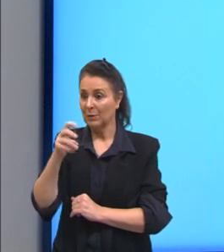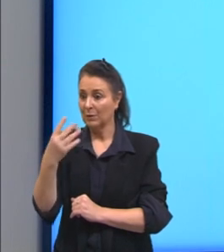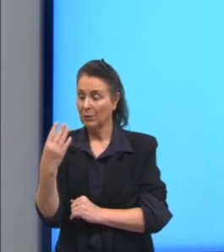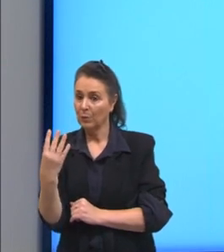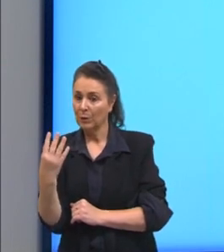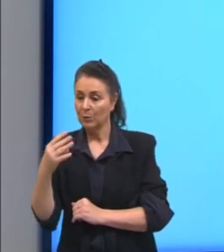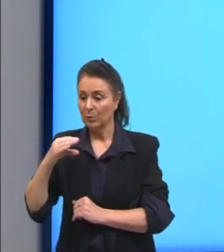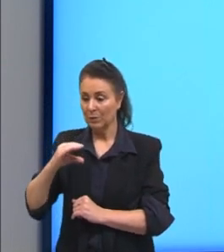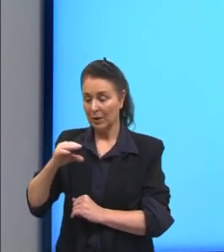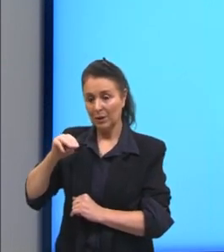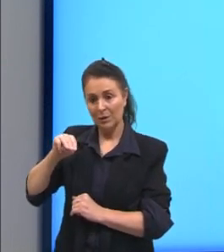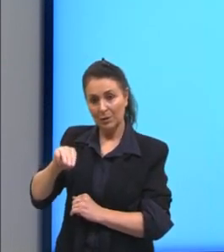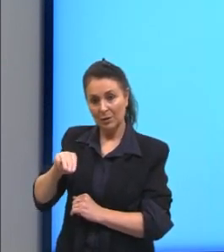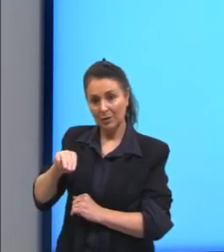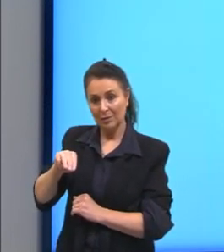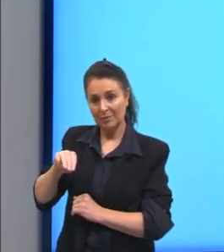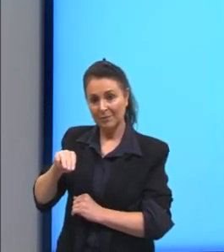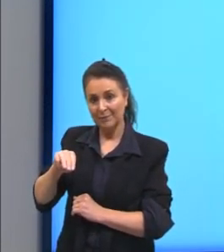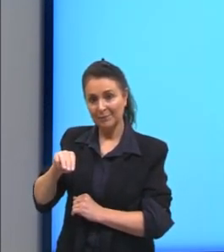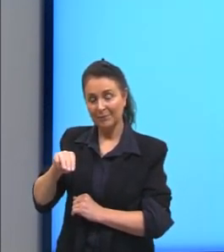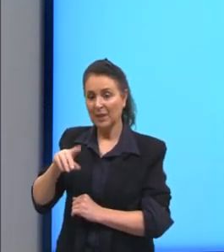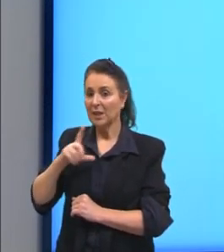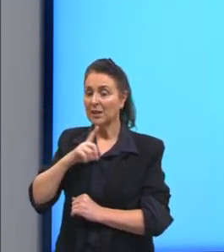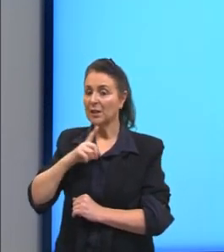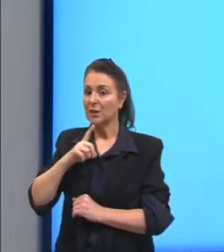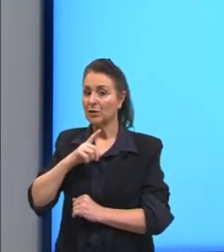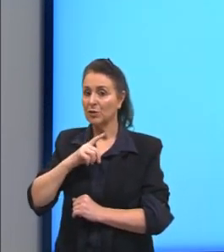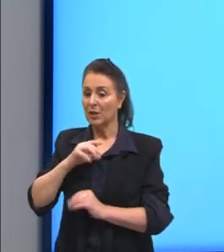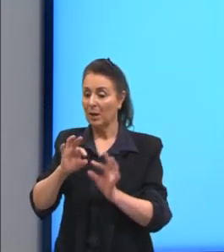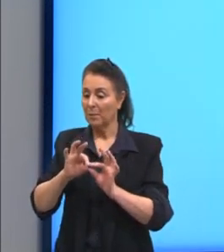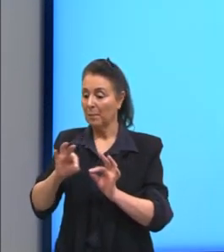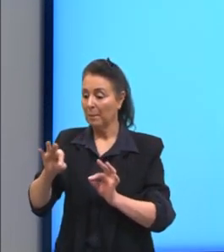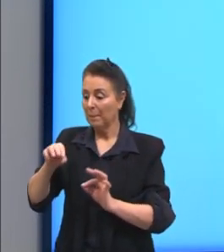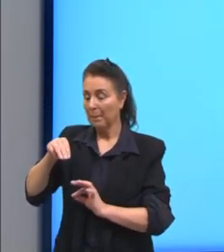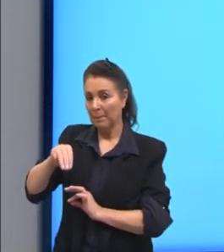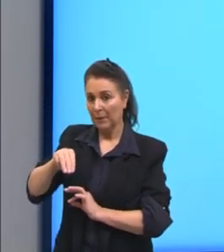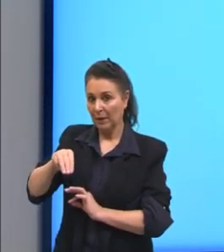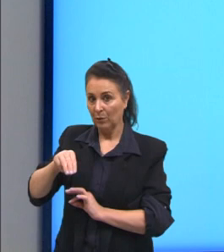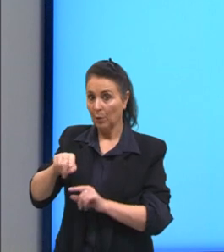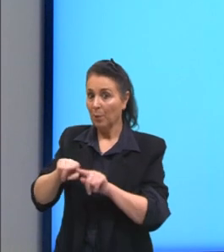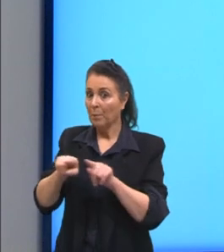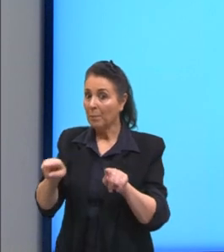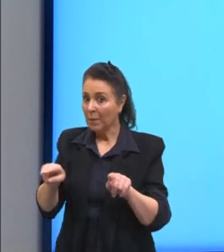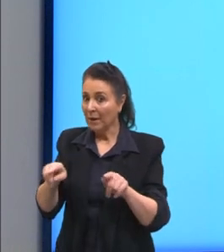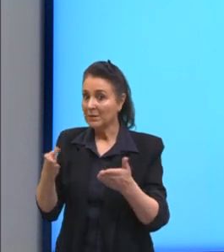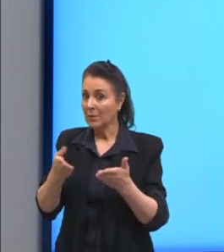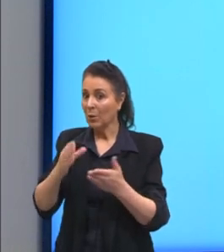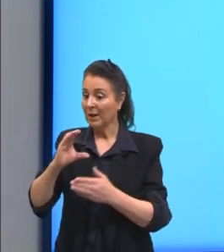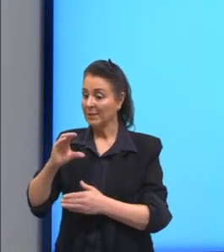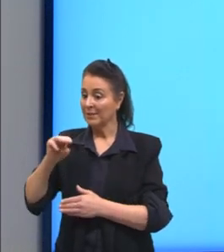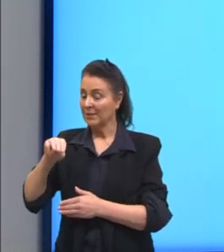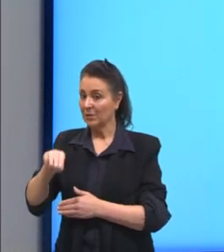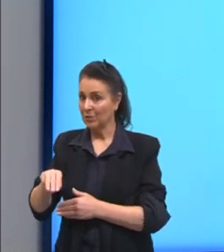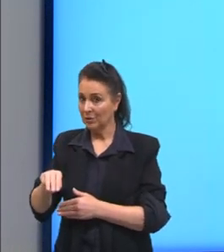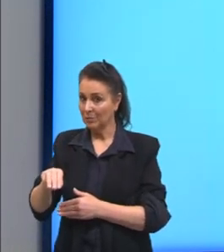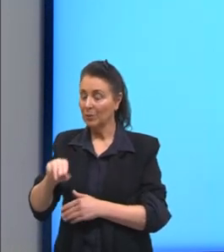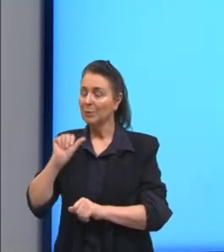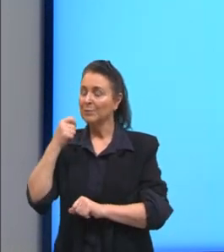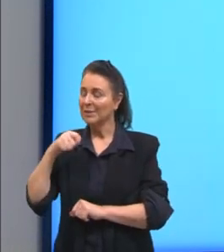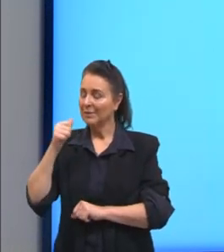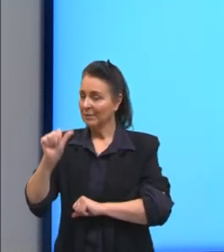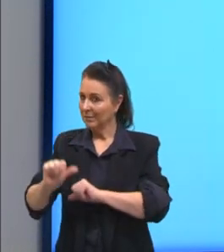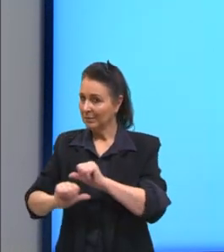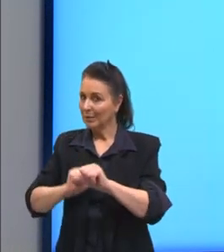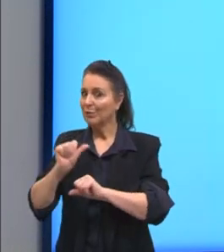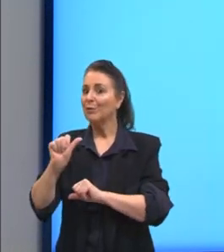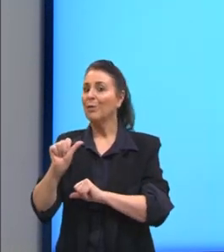centímetros. Então, se eu tinha unidade metro, mas eu vou ter que trabalhar com unidade centímetros, eu vou transformar tudo